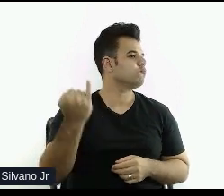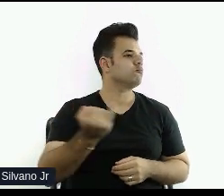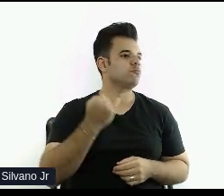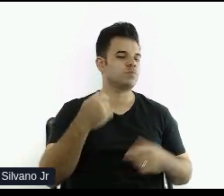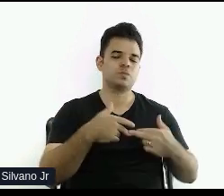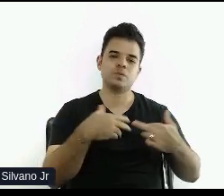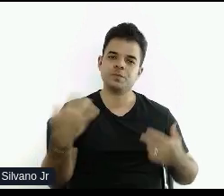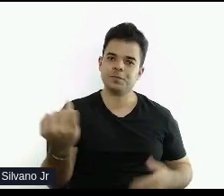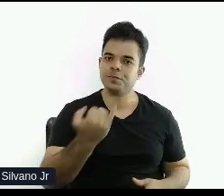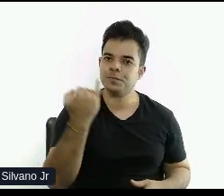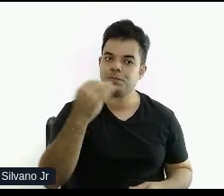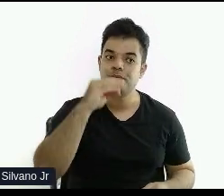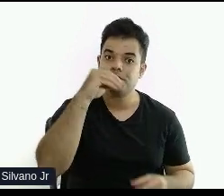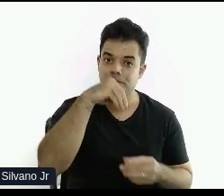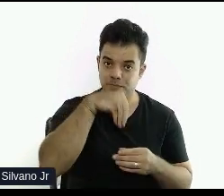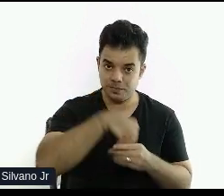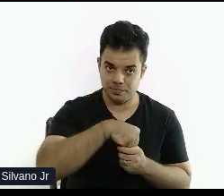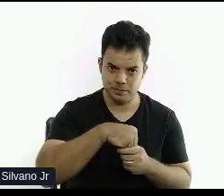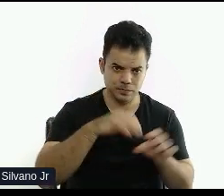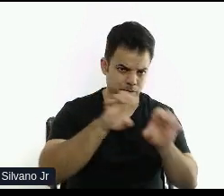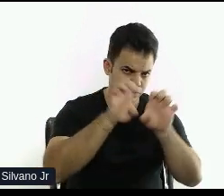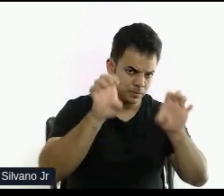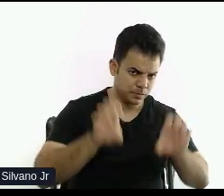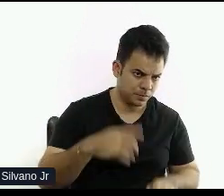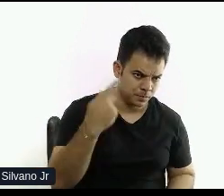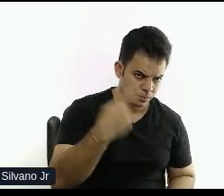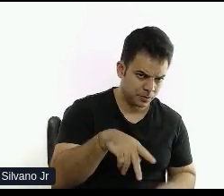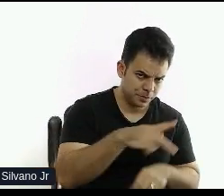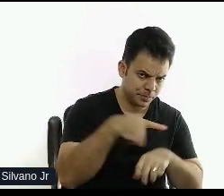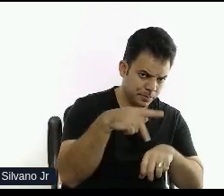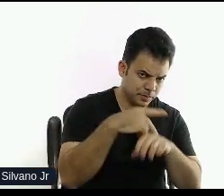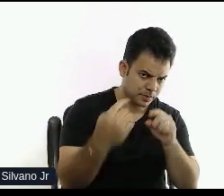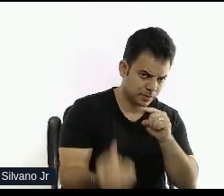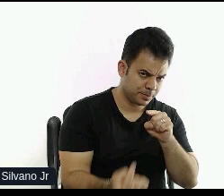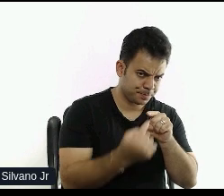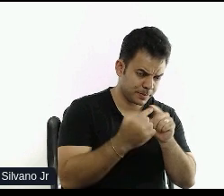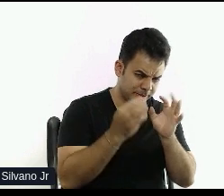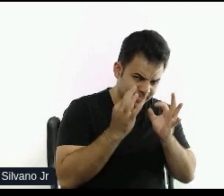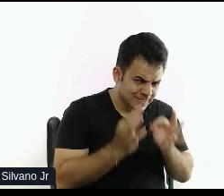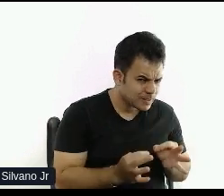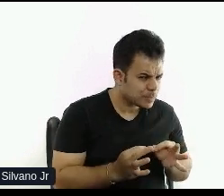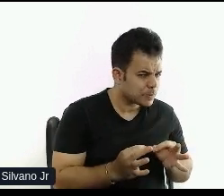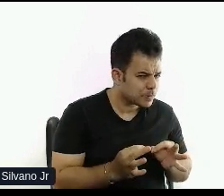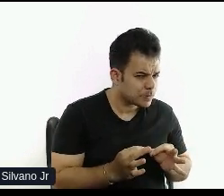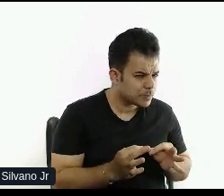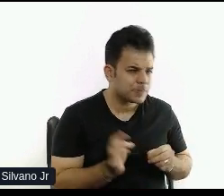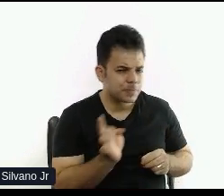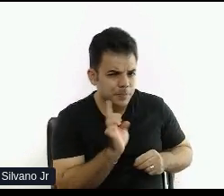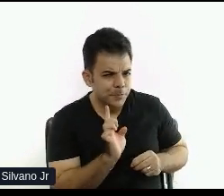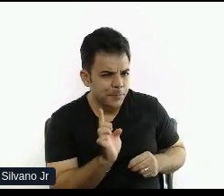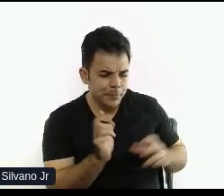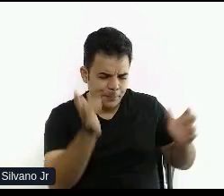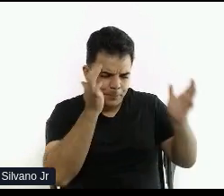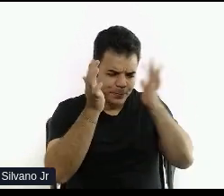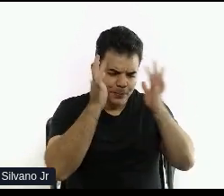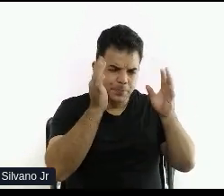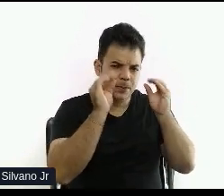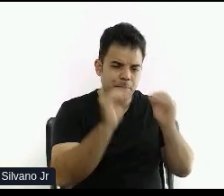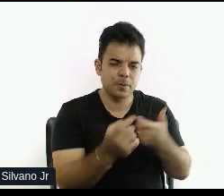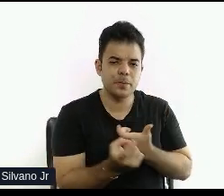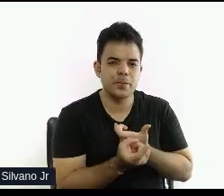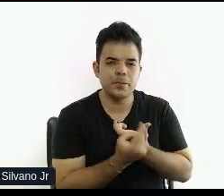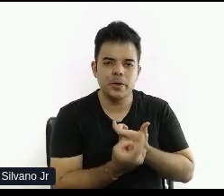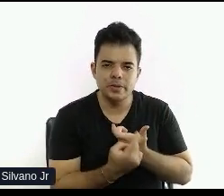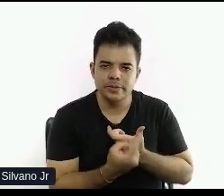página, ela tá estruturada realmente no idioma nativo daquela pessoa. É importante pensar nisso, né? Às vezes a gente coloca ali um botão, alguma coisa